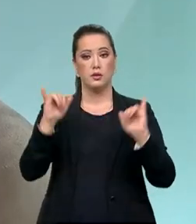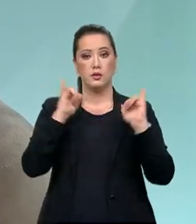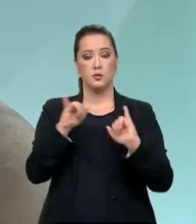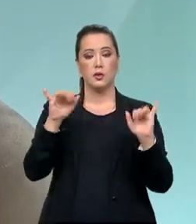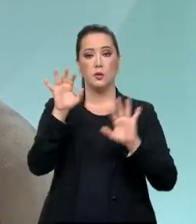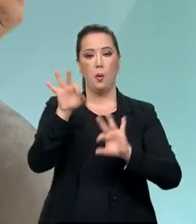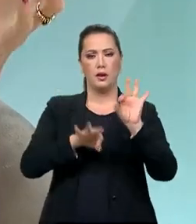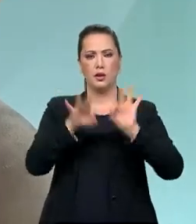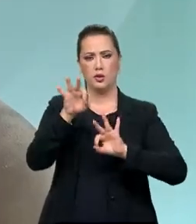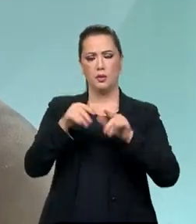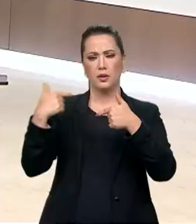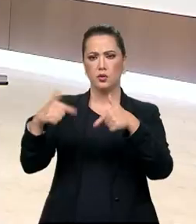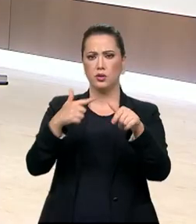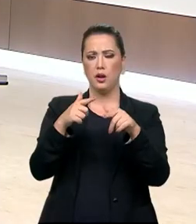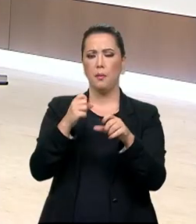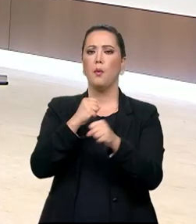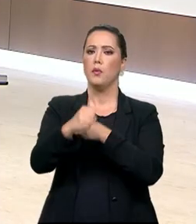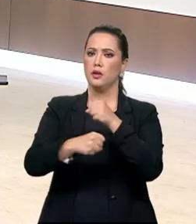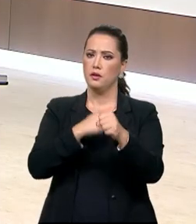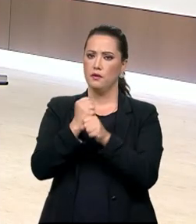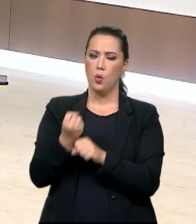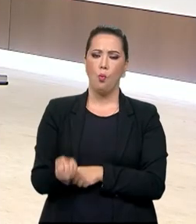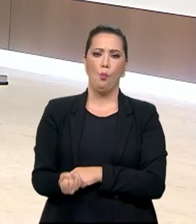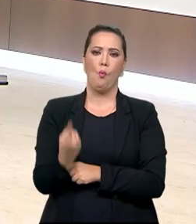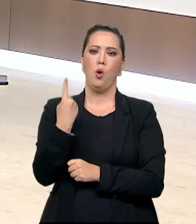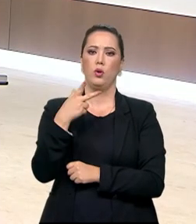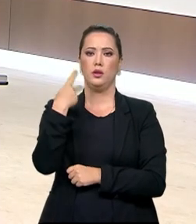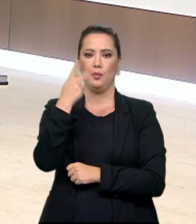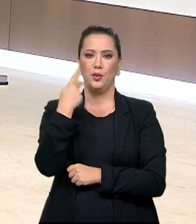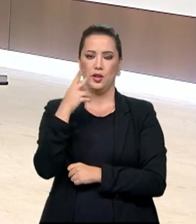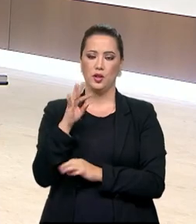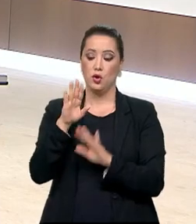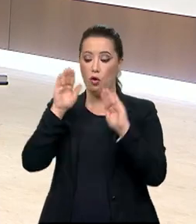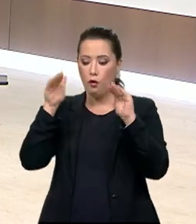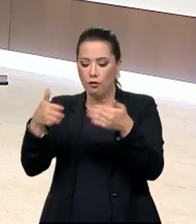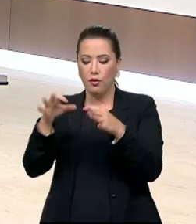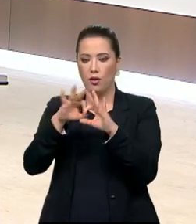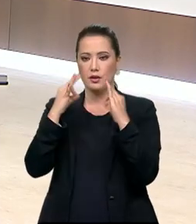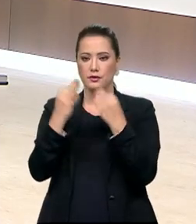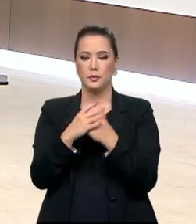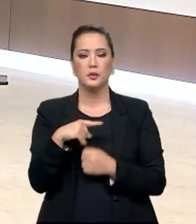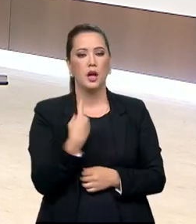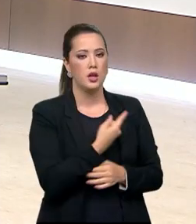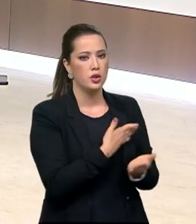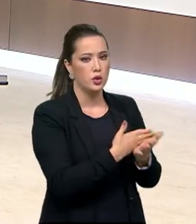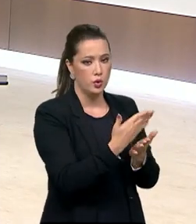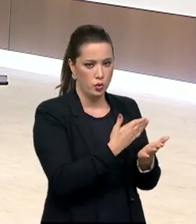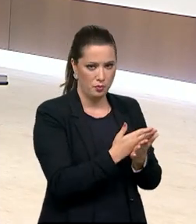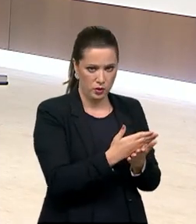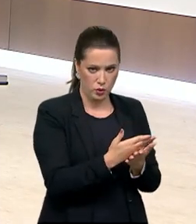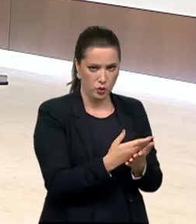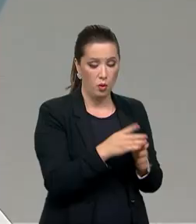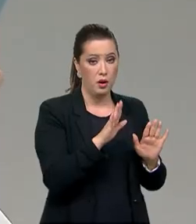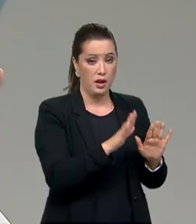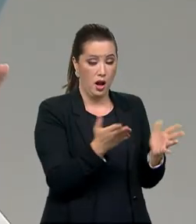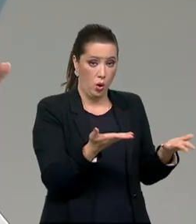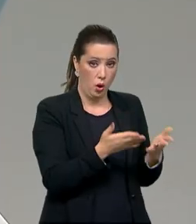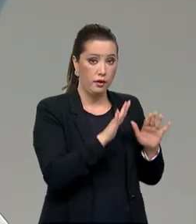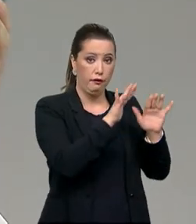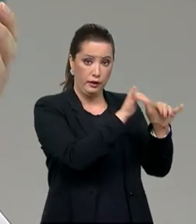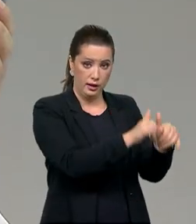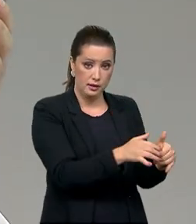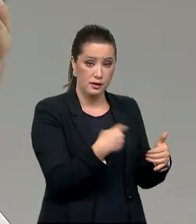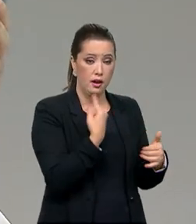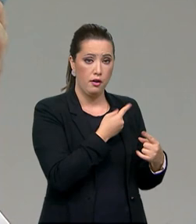ações para o ano que vem unificar essas políticas públicas. A gente começou aqui o nosso programa e eu queria encerrar agora falando um pouquinho